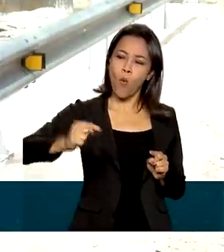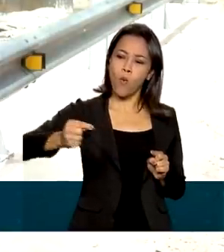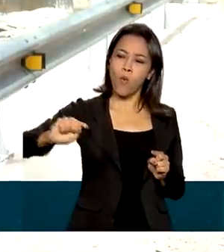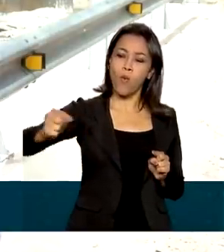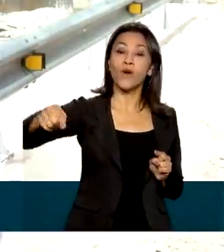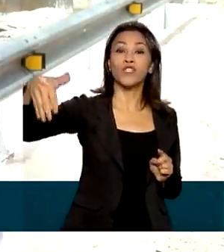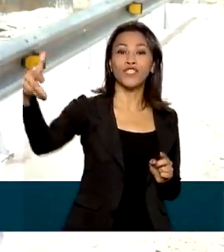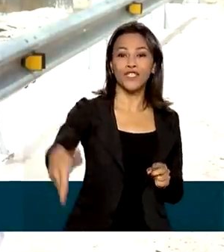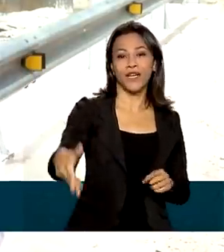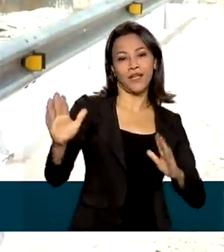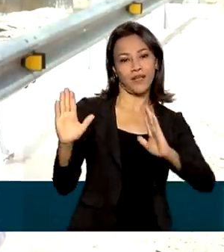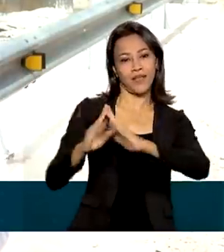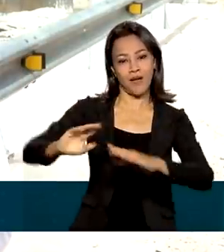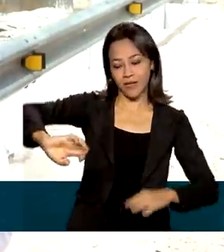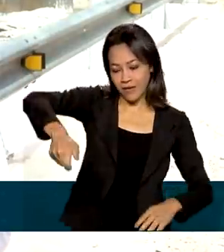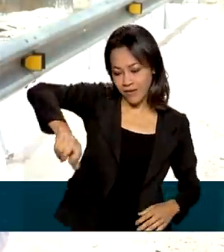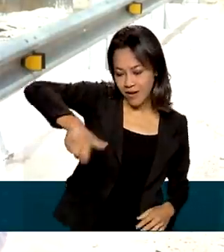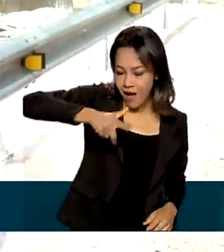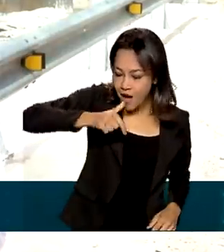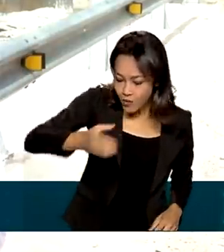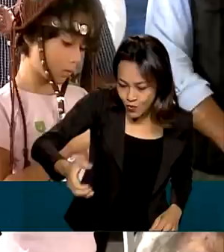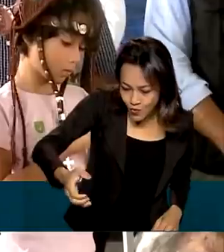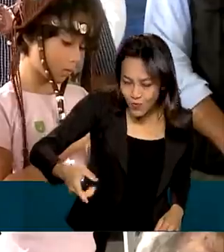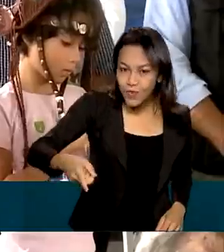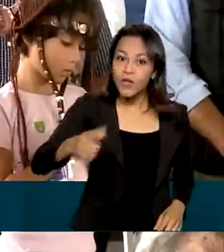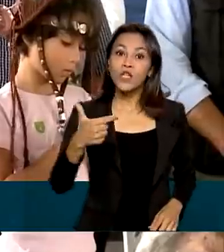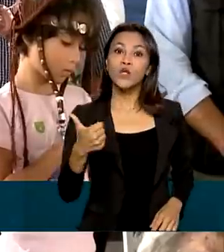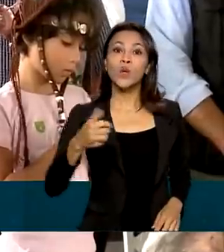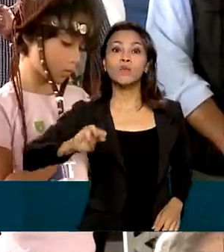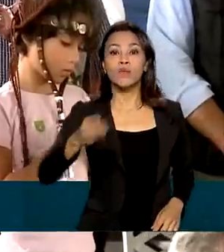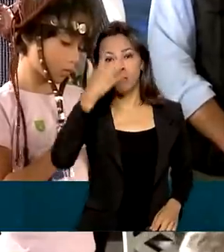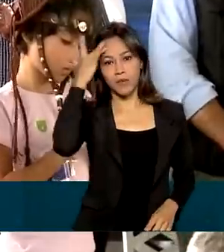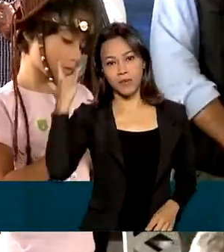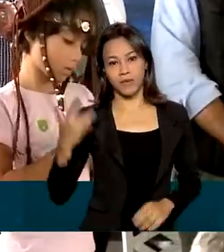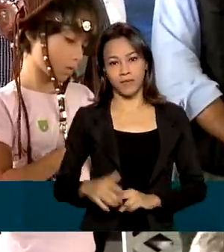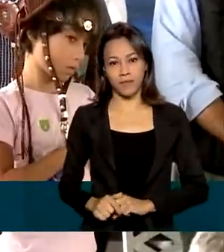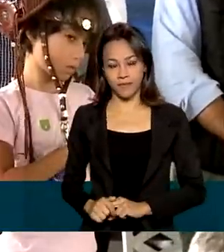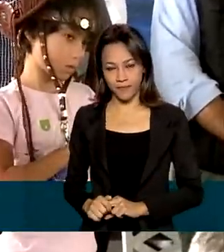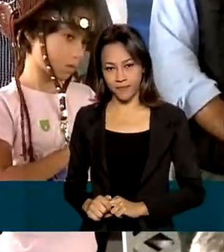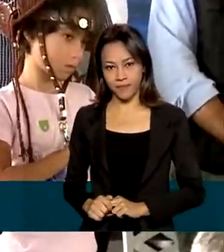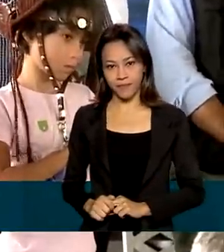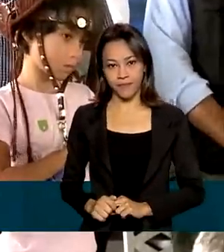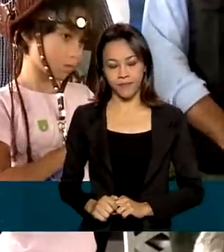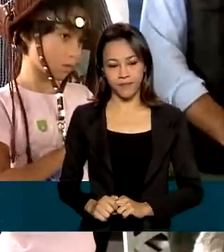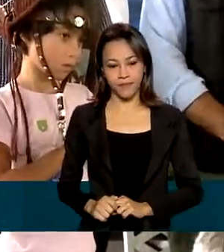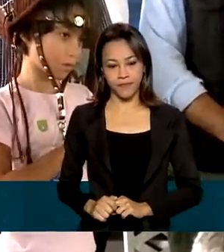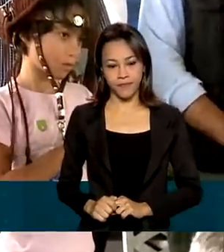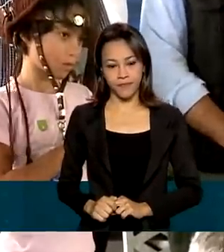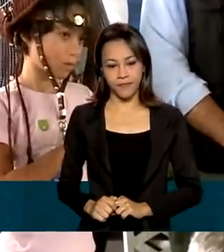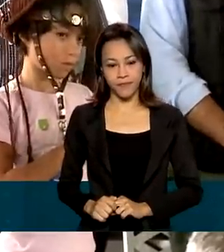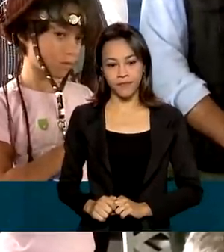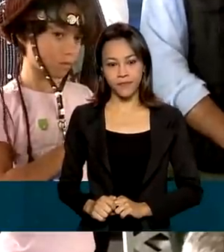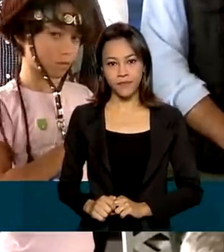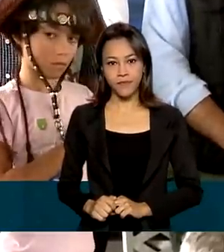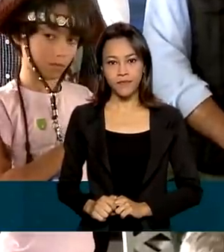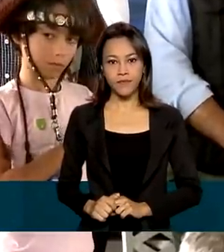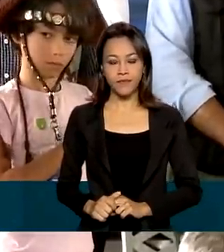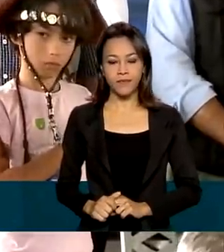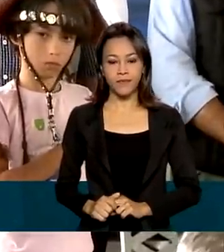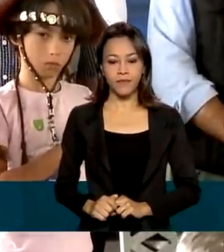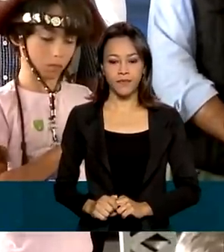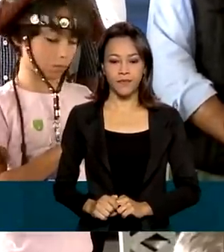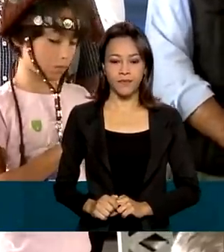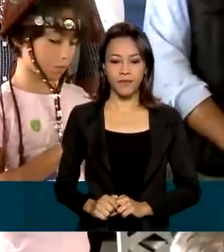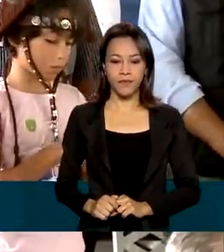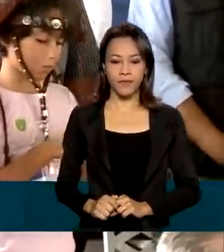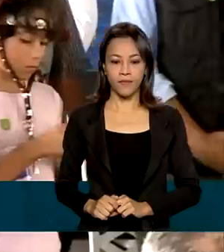nas torneiras das casas de 12 milhões de pessoas. Só tem noção do que foi feito aqui quem realmente enxerga